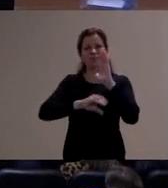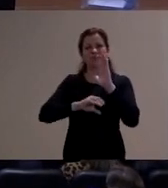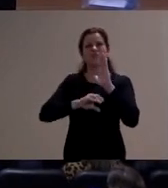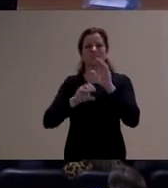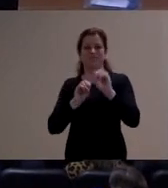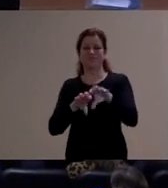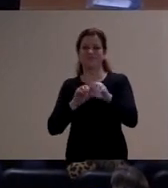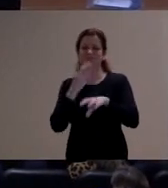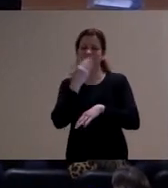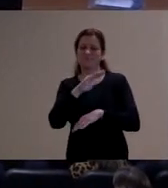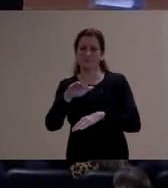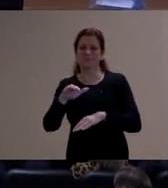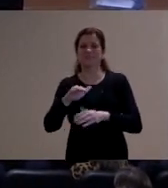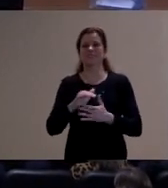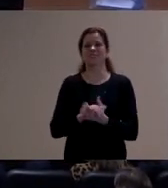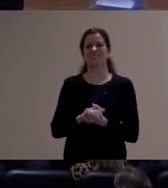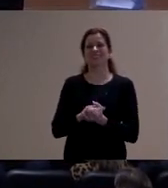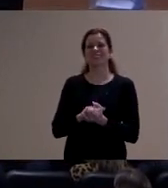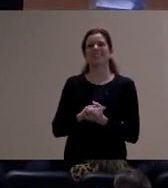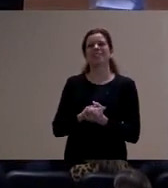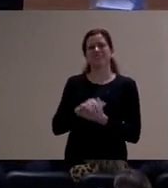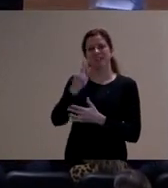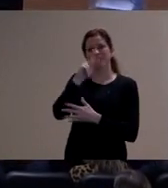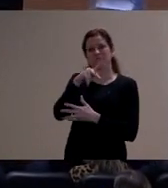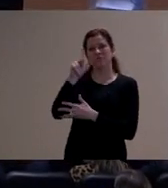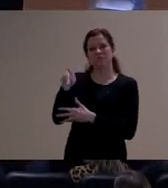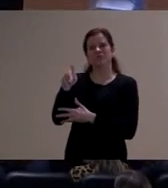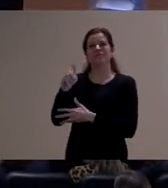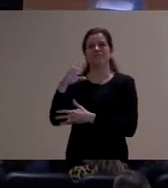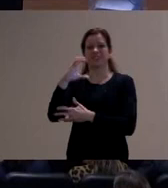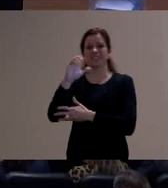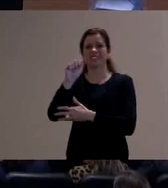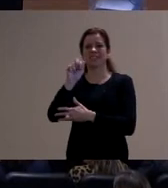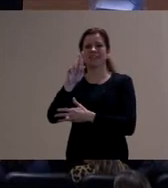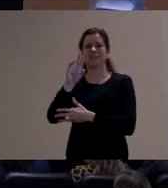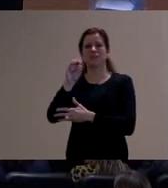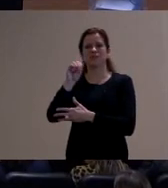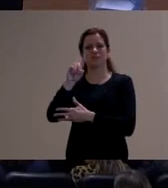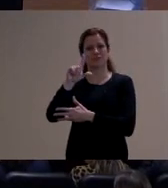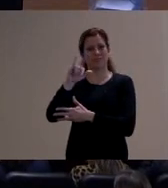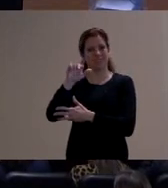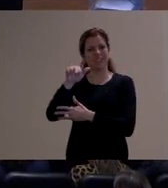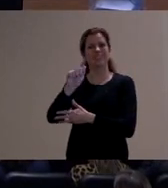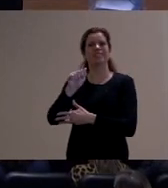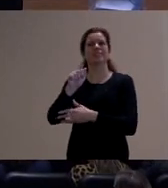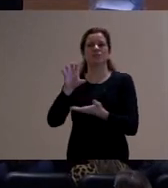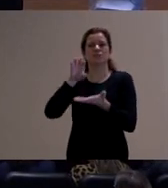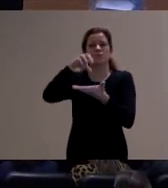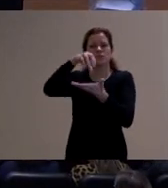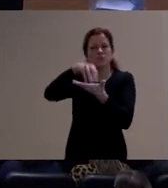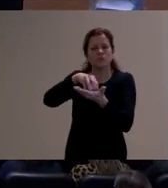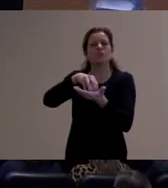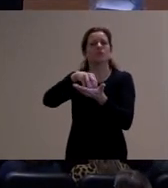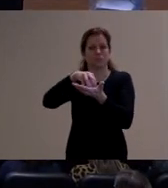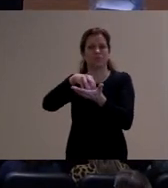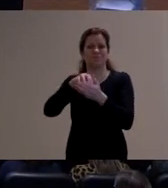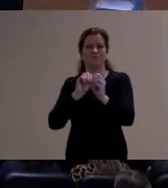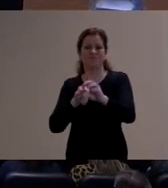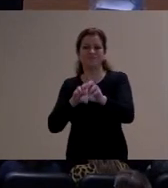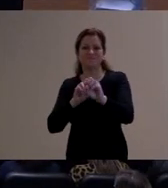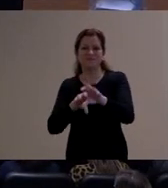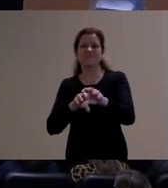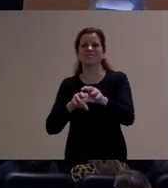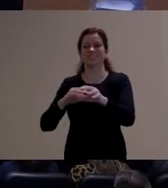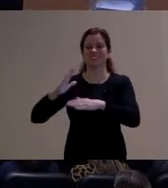A professora doutora Caroline Machado é docente do Núcleo de Desenvolvimento Infantil do Centro de Educação